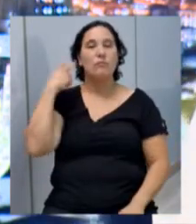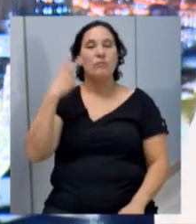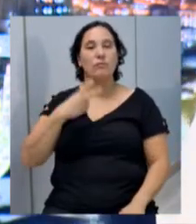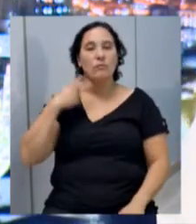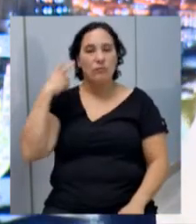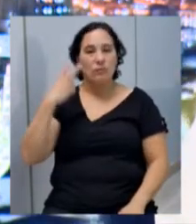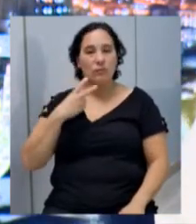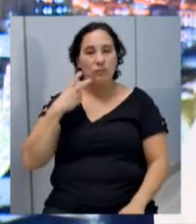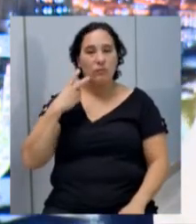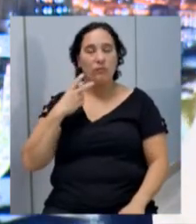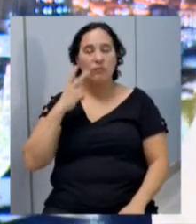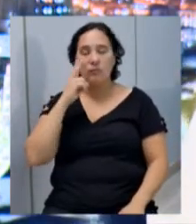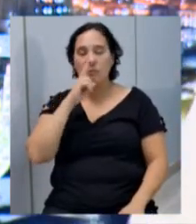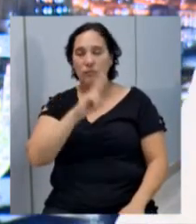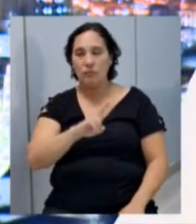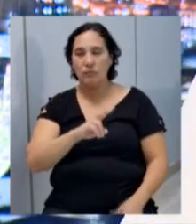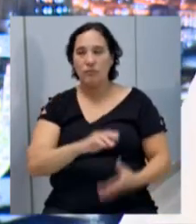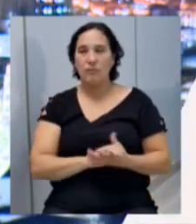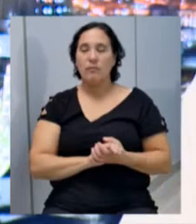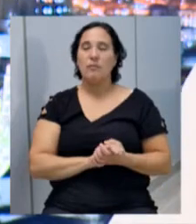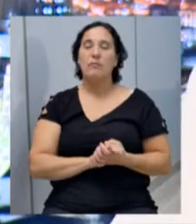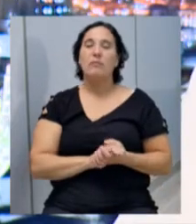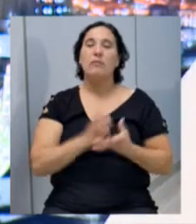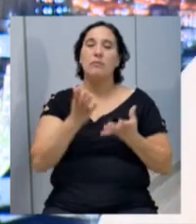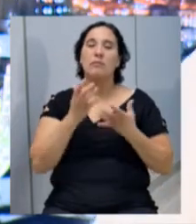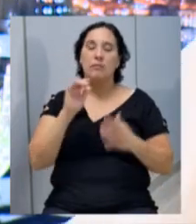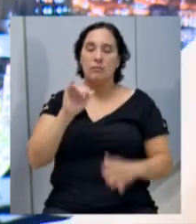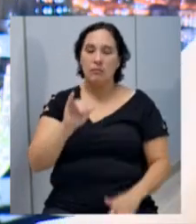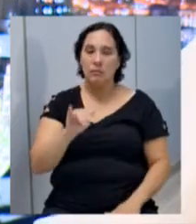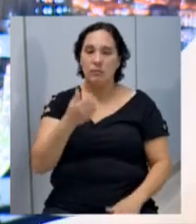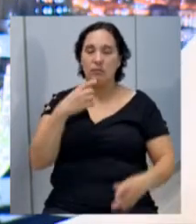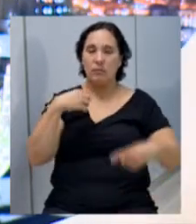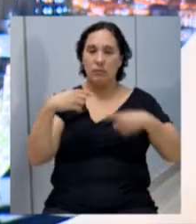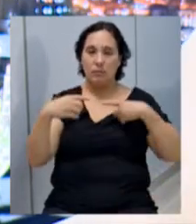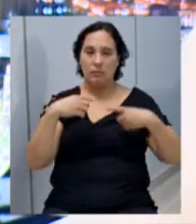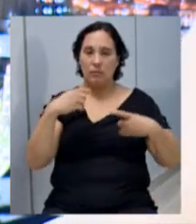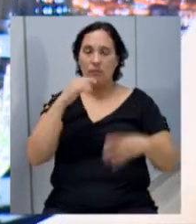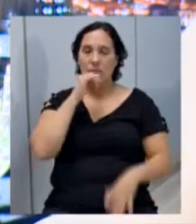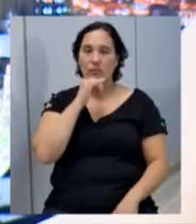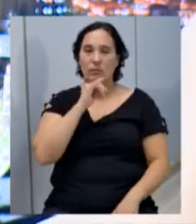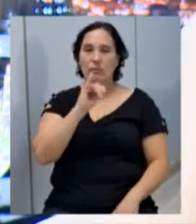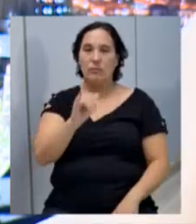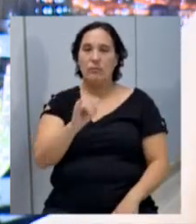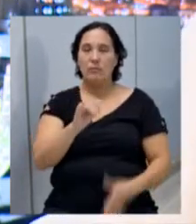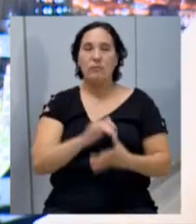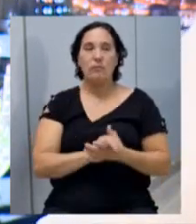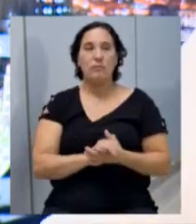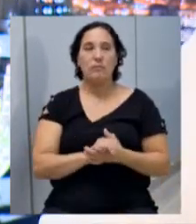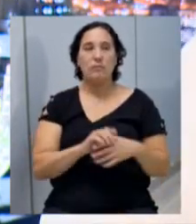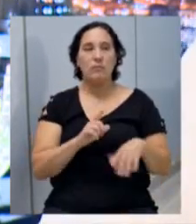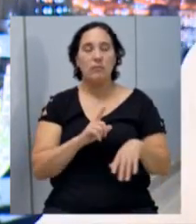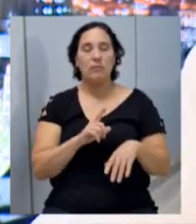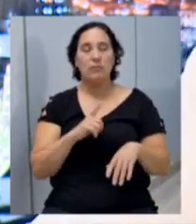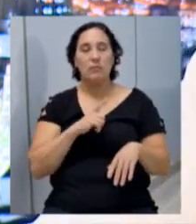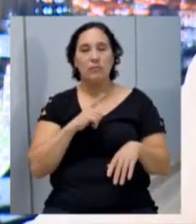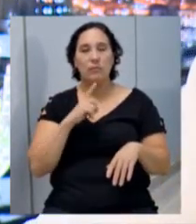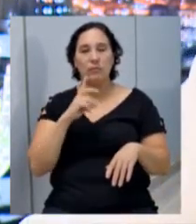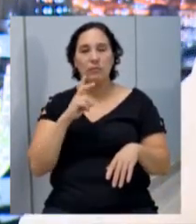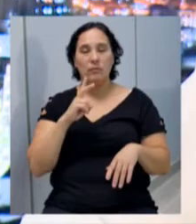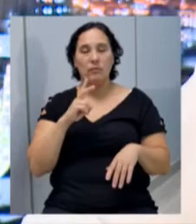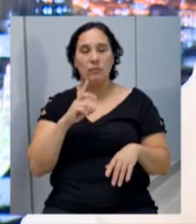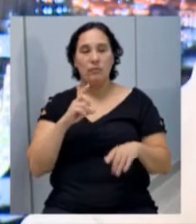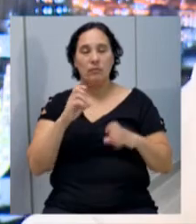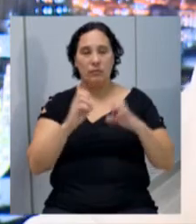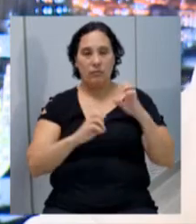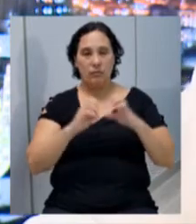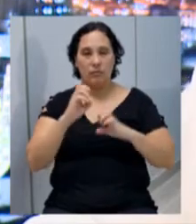para acompanhar também. Quero aproveitar a sessão também e comunicar de que temos acompanhado pela imprensa e